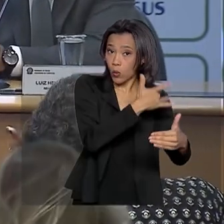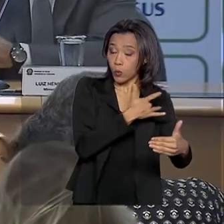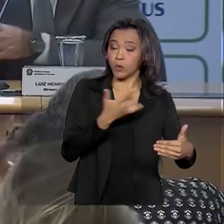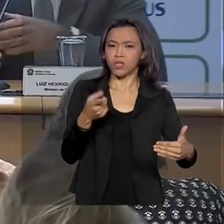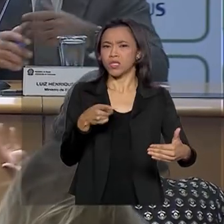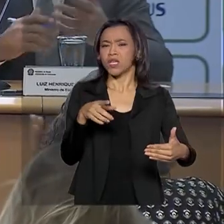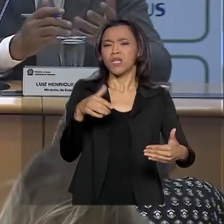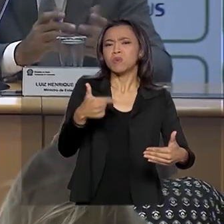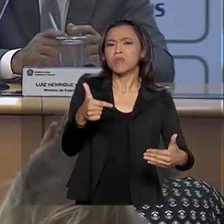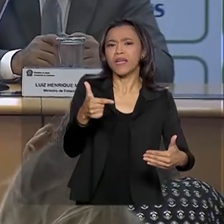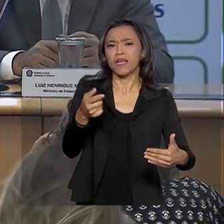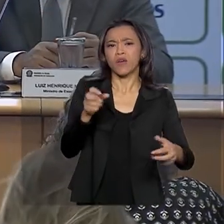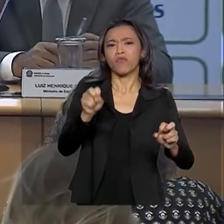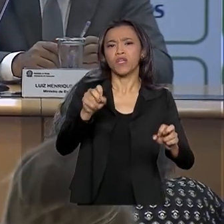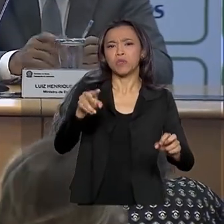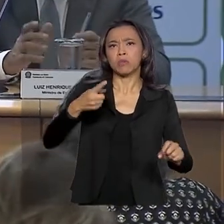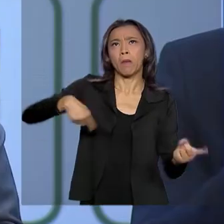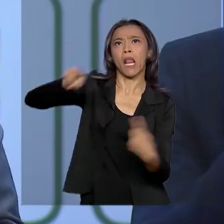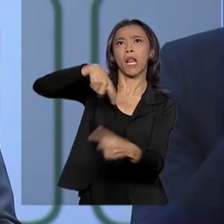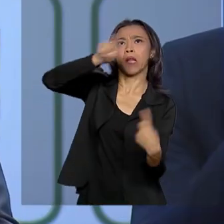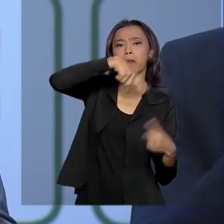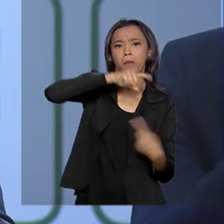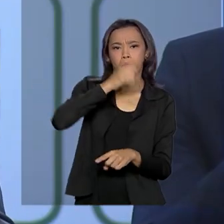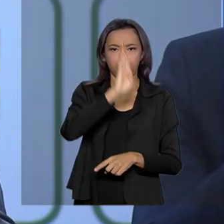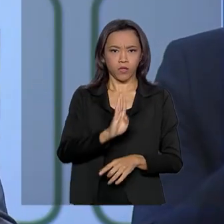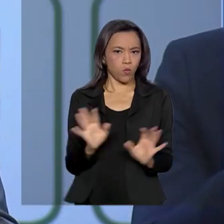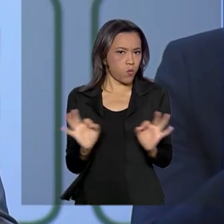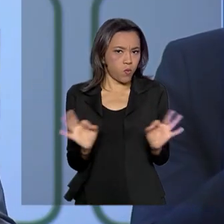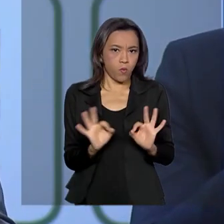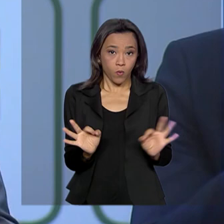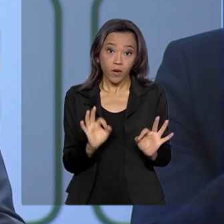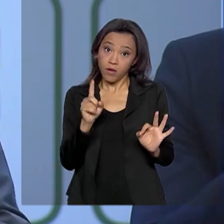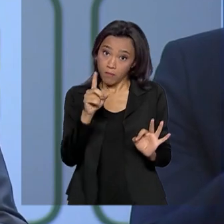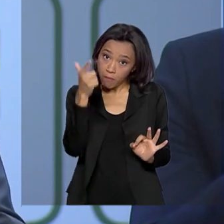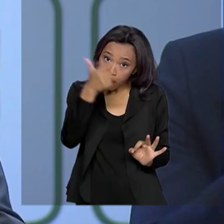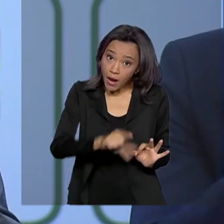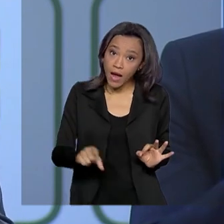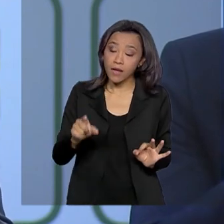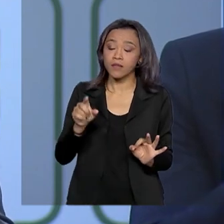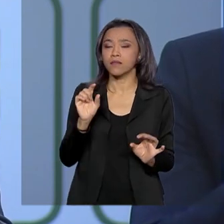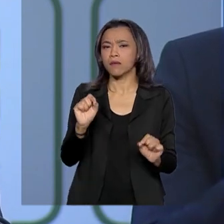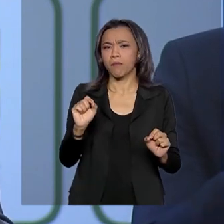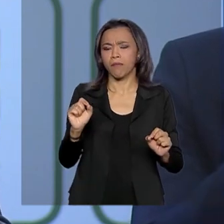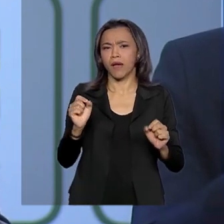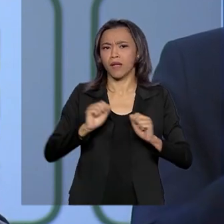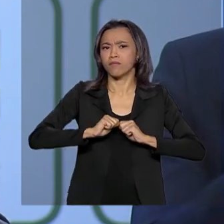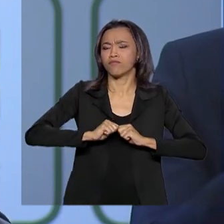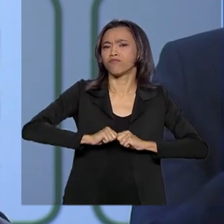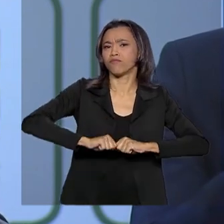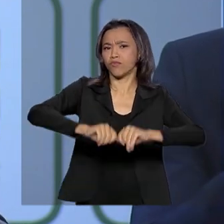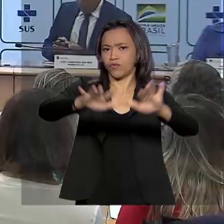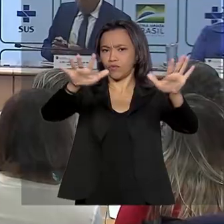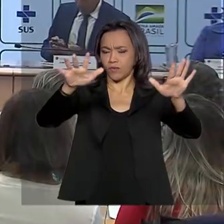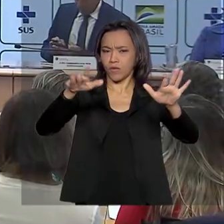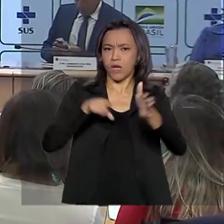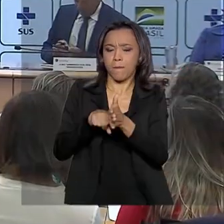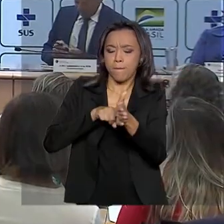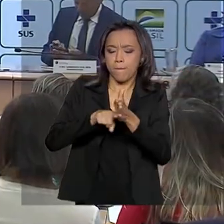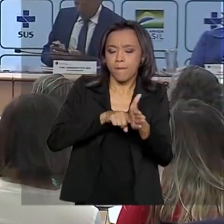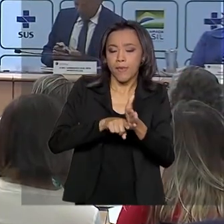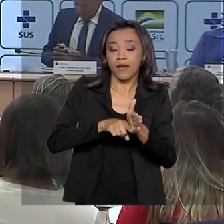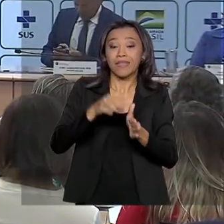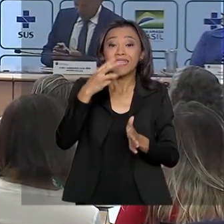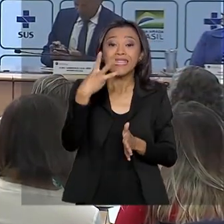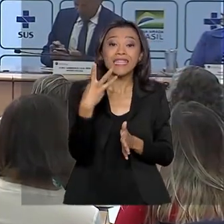indiquem a circulação da doença no país. E para ampliar o diagnóstico, a Fundação Oswaldo Cruz está produzindo 30